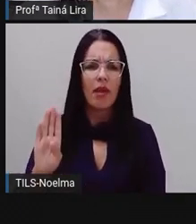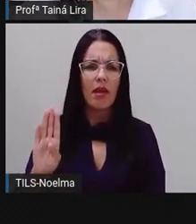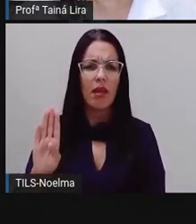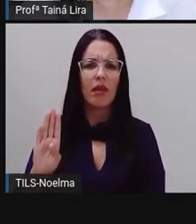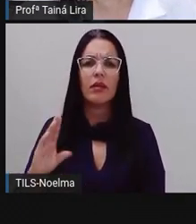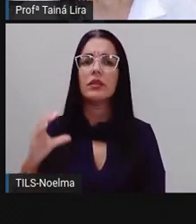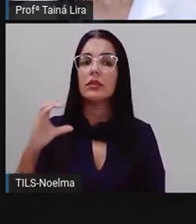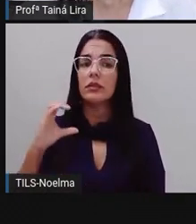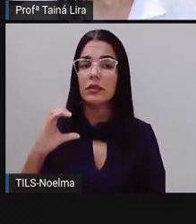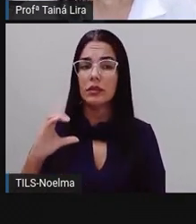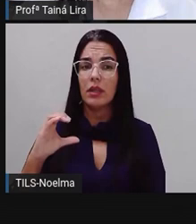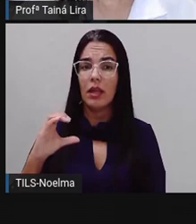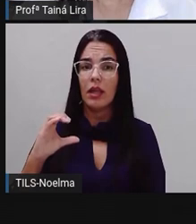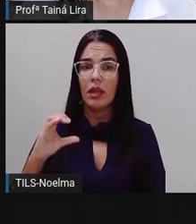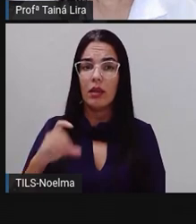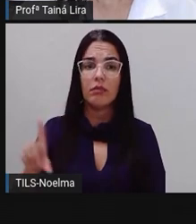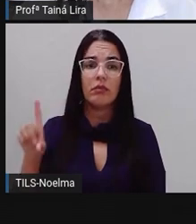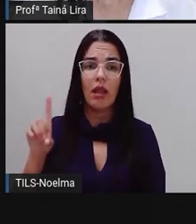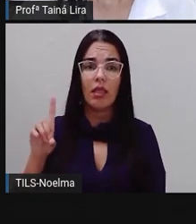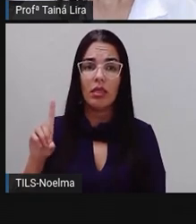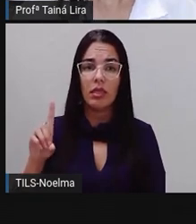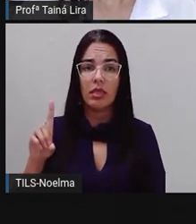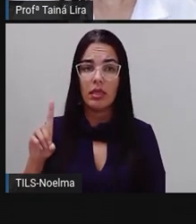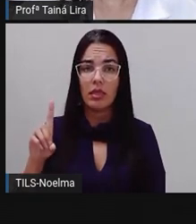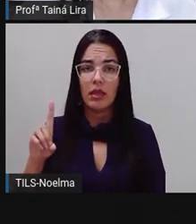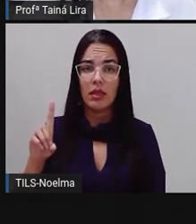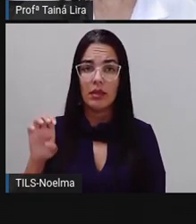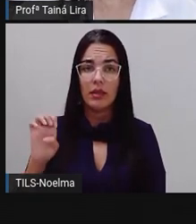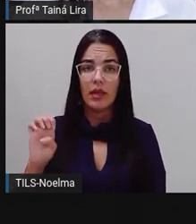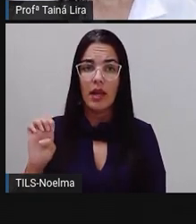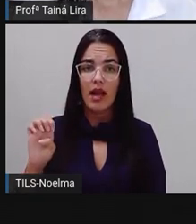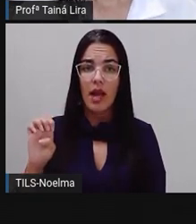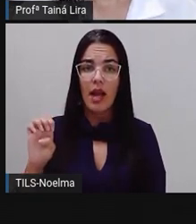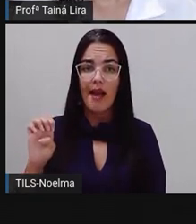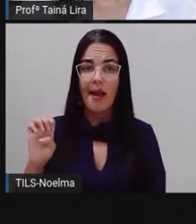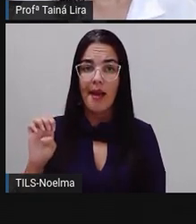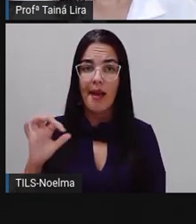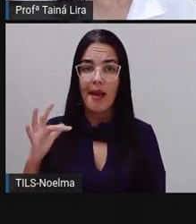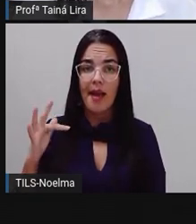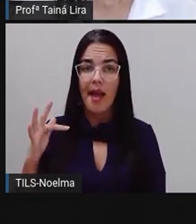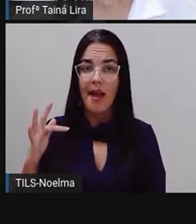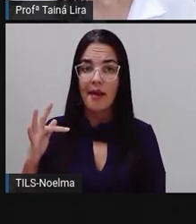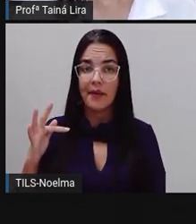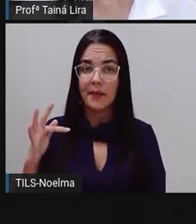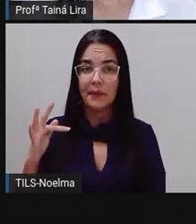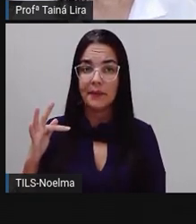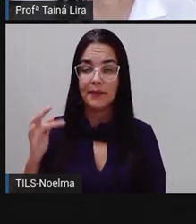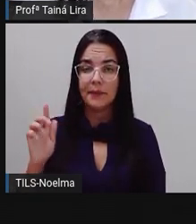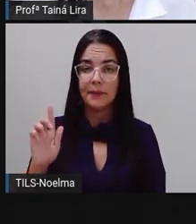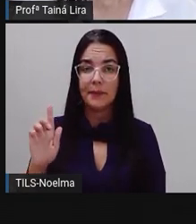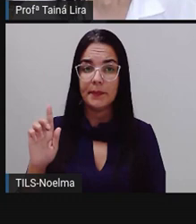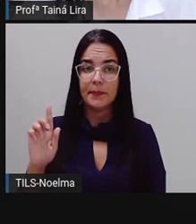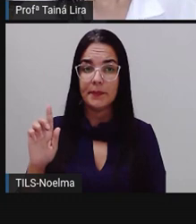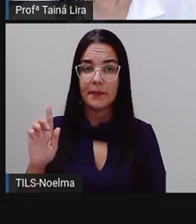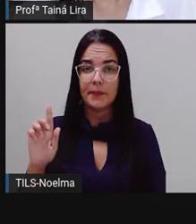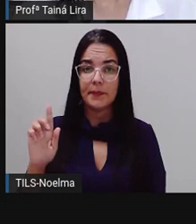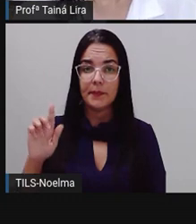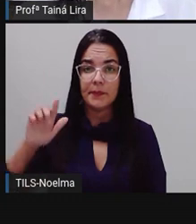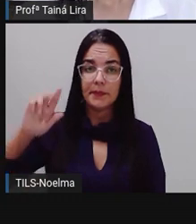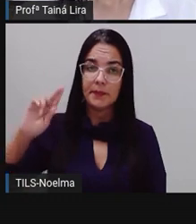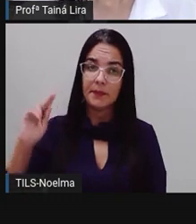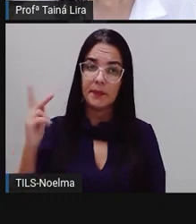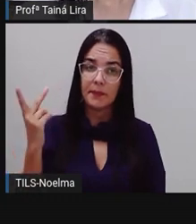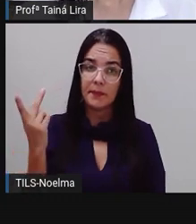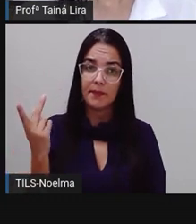B, C, D, E, F, G,